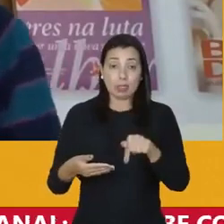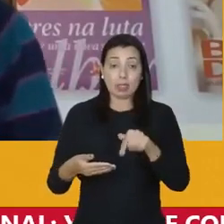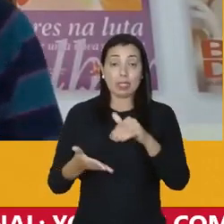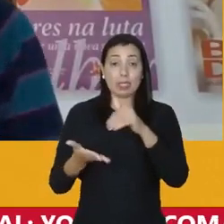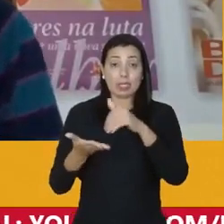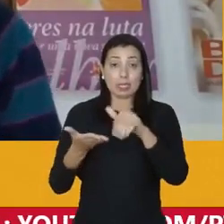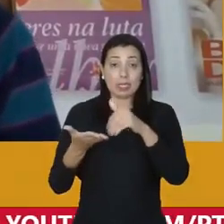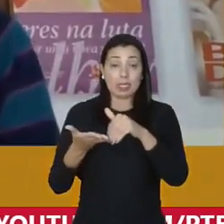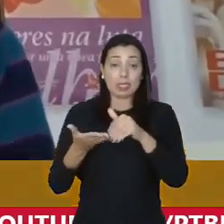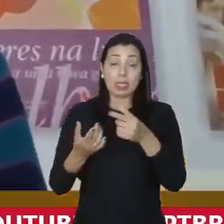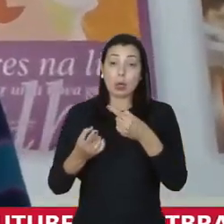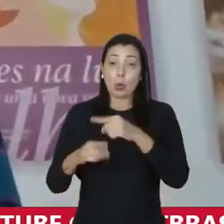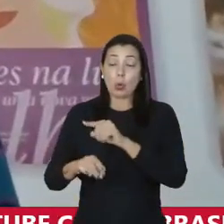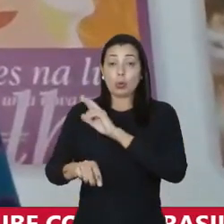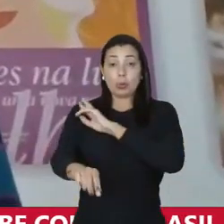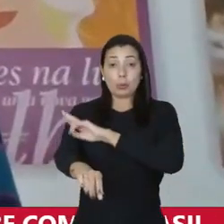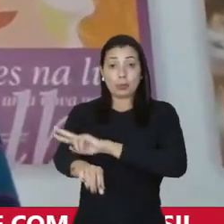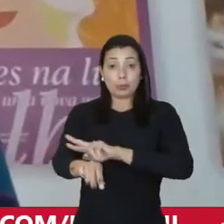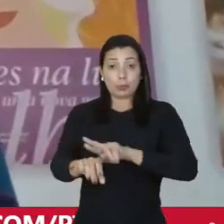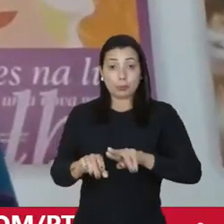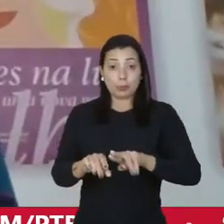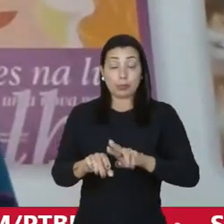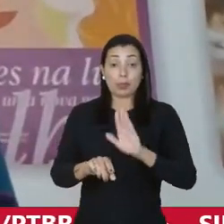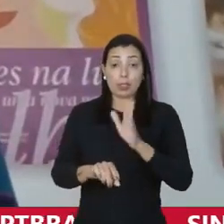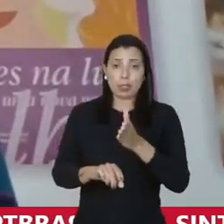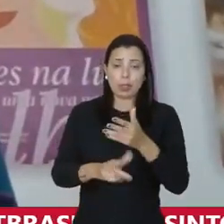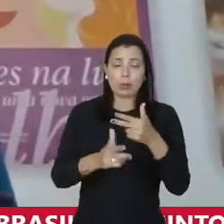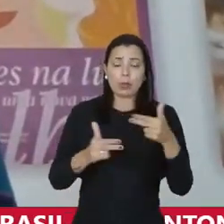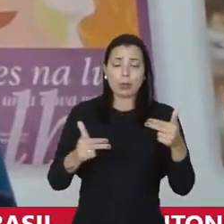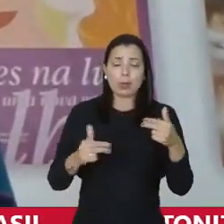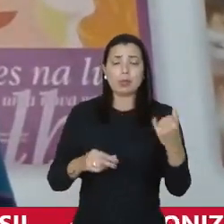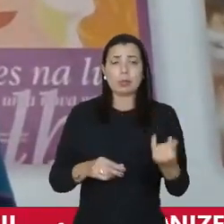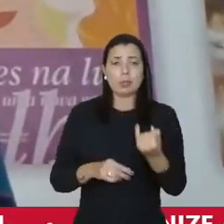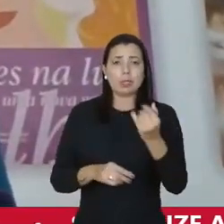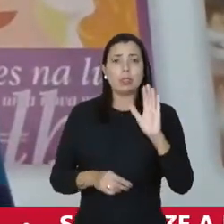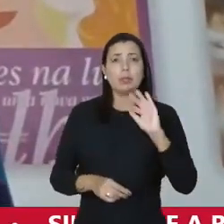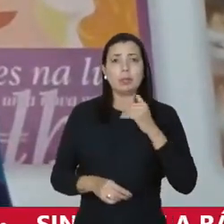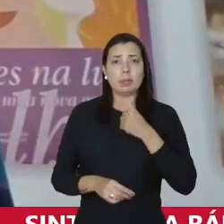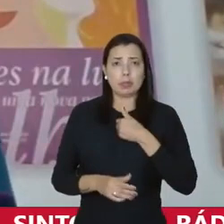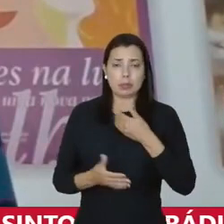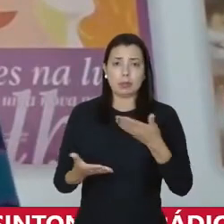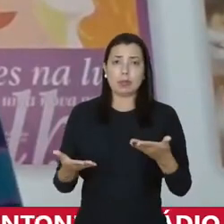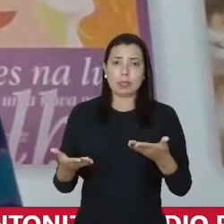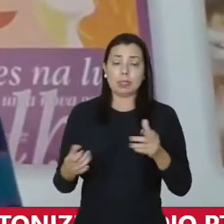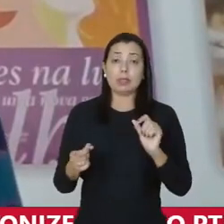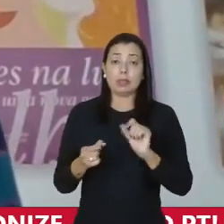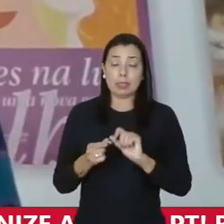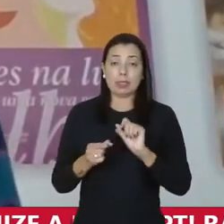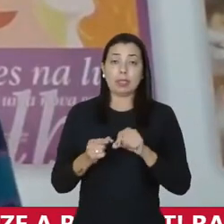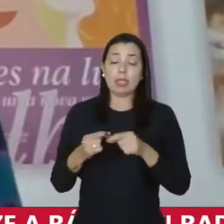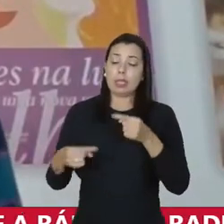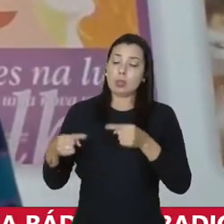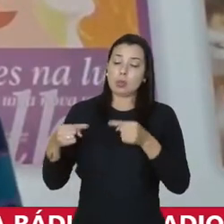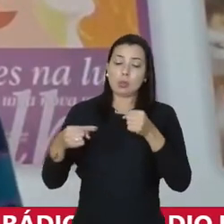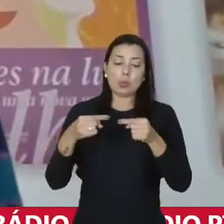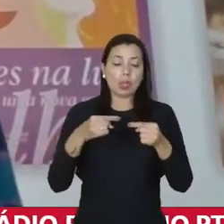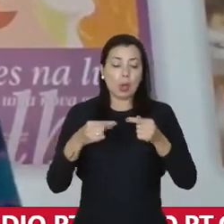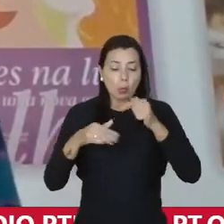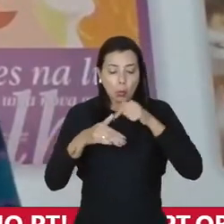Secretaria de Combate ao Racismo, de algo que é tão importante para nós, fazer a discussão,